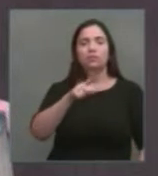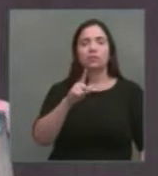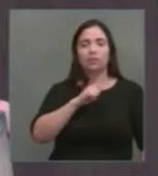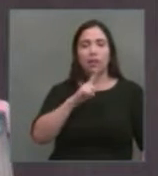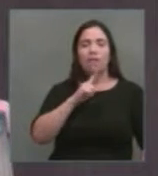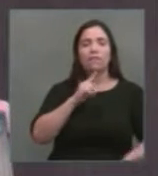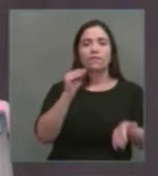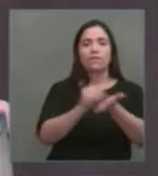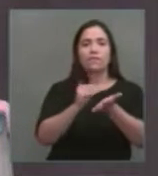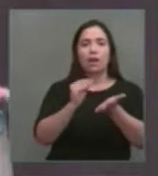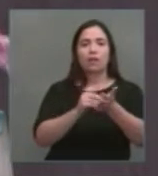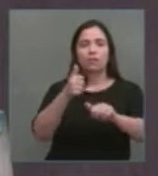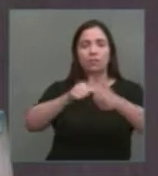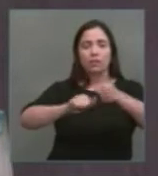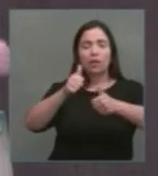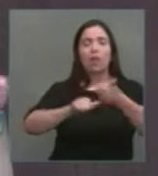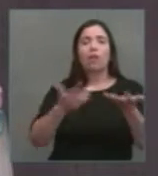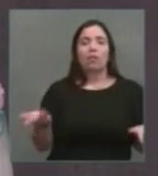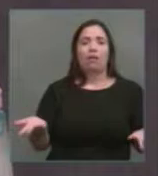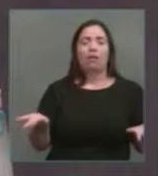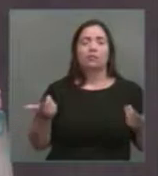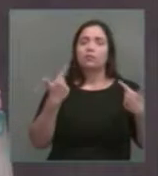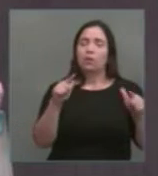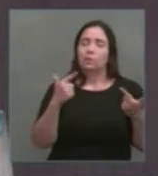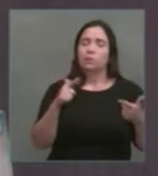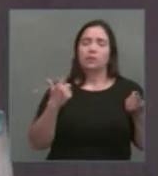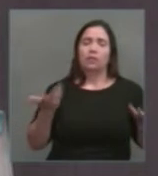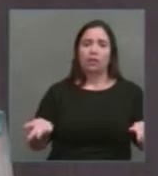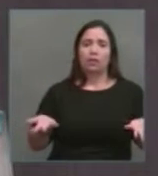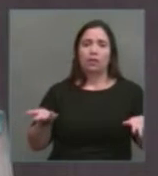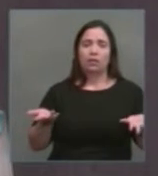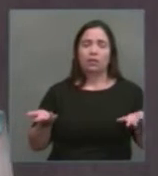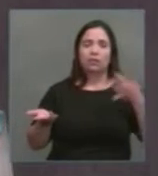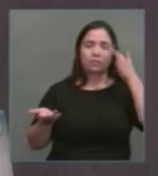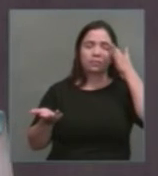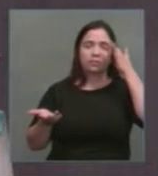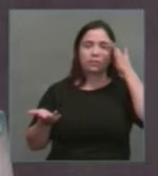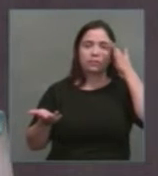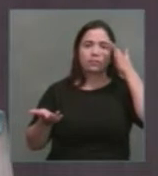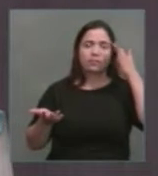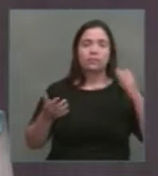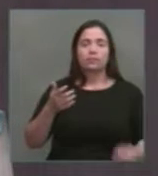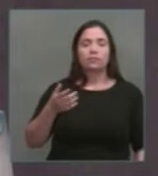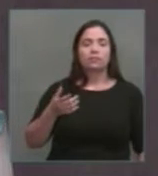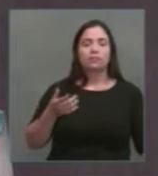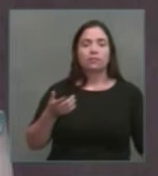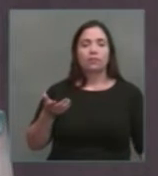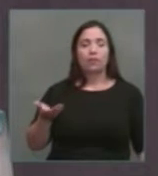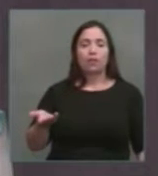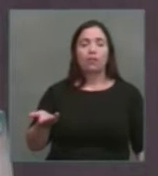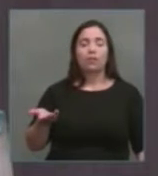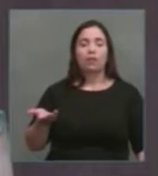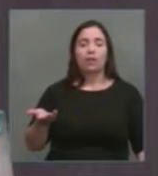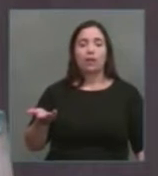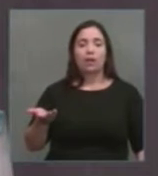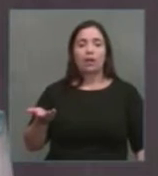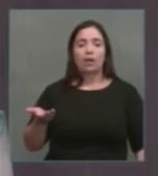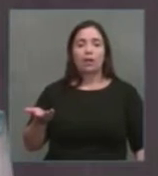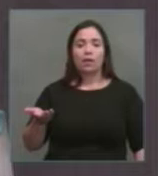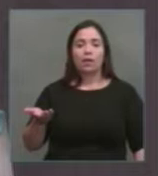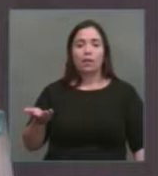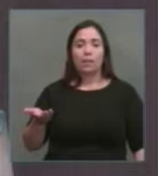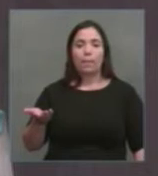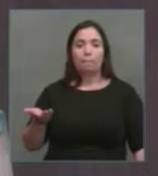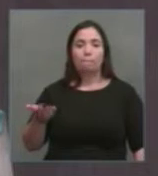ineficiência do setor de regulação sobre estes serviços. Repito, não se entregam, não se entregam